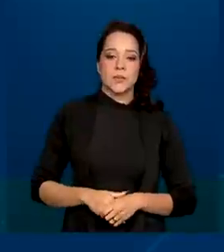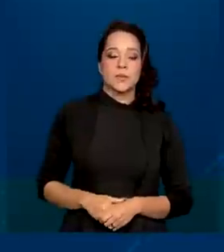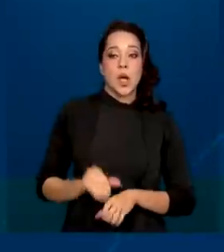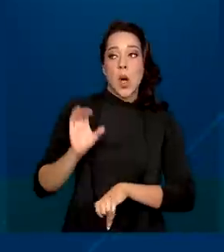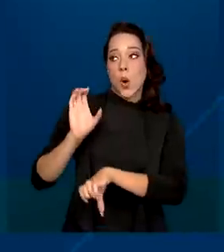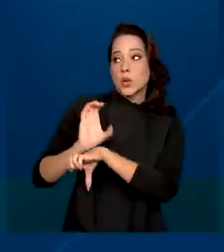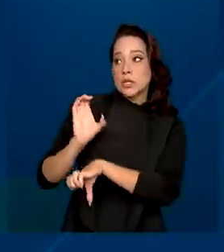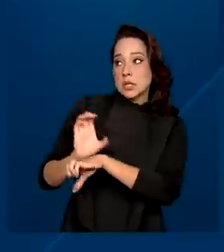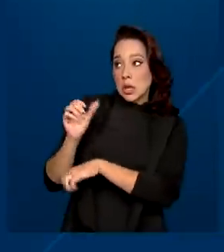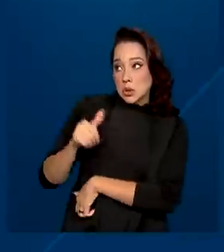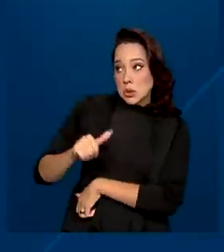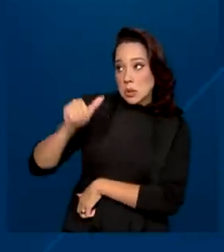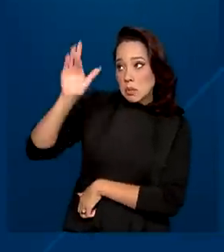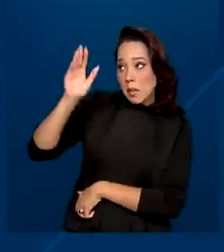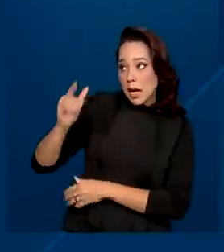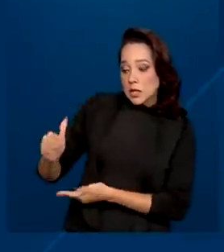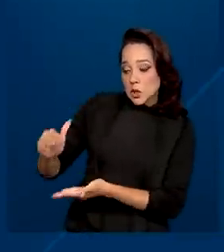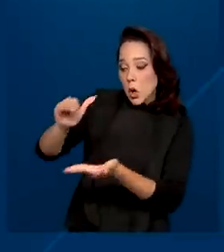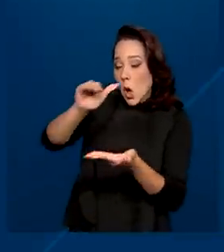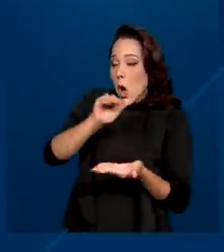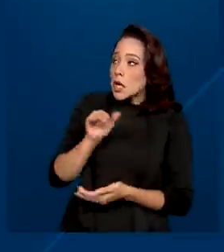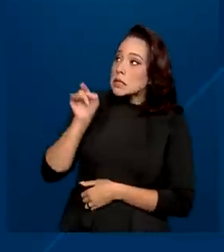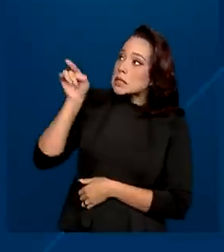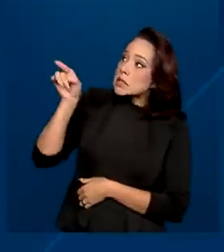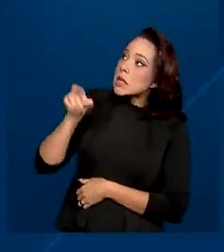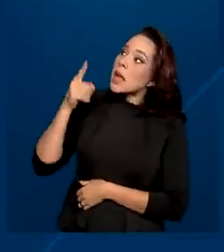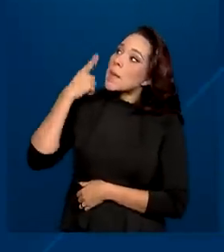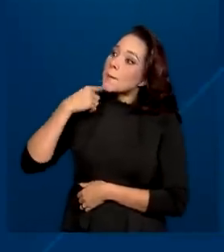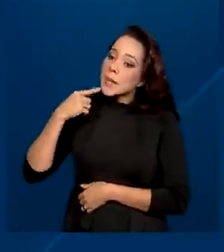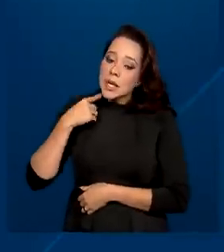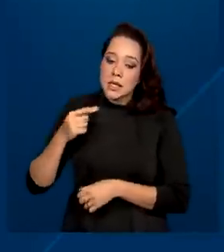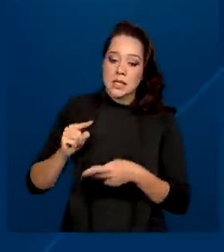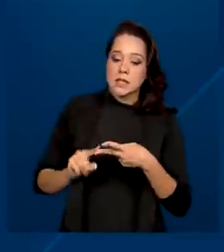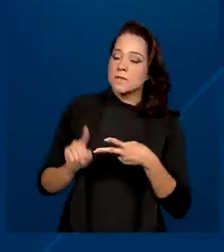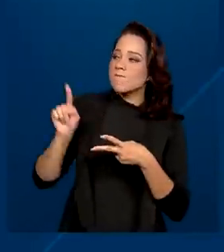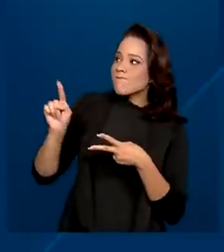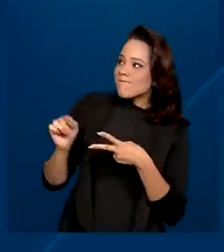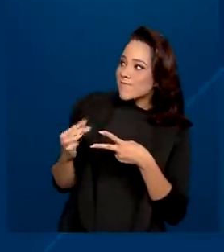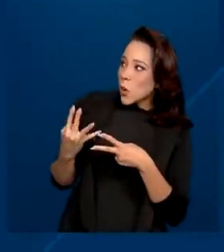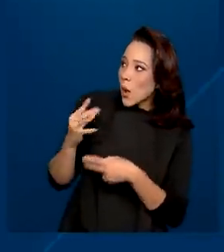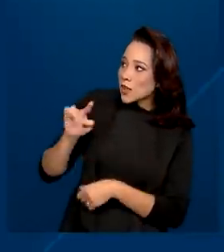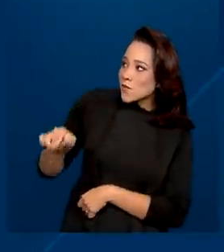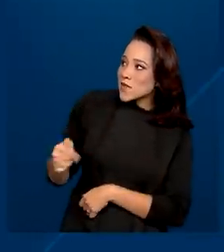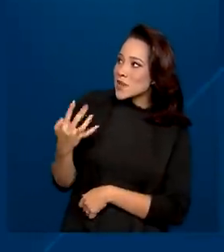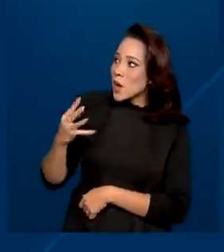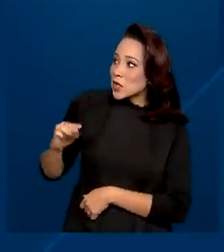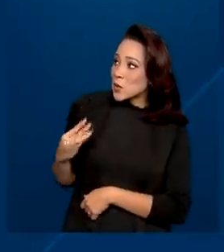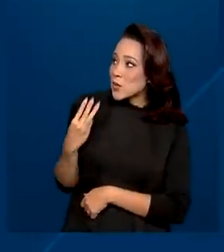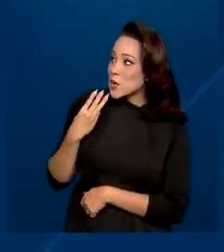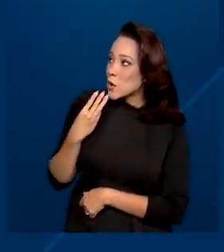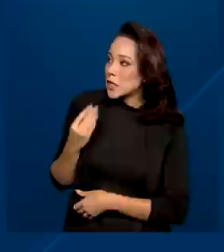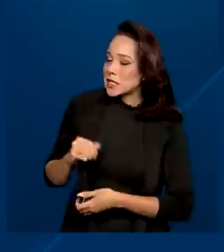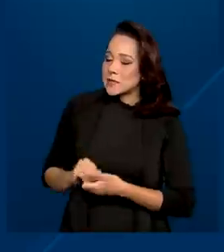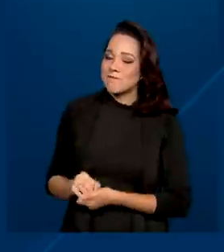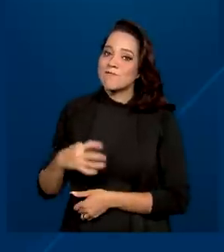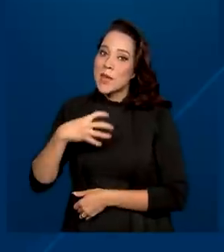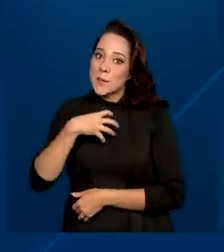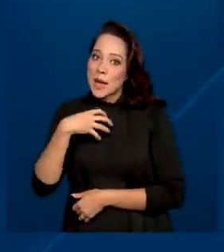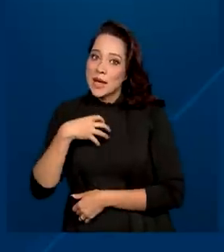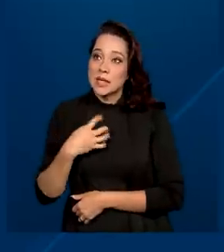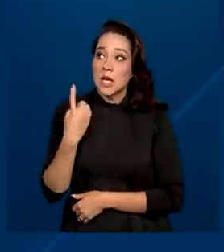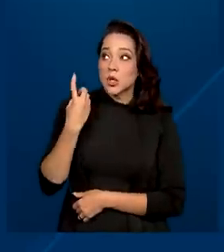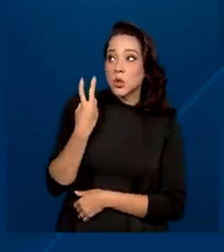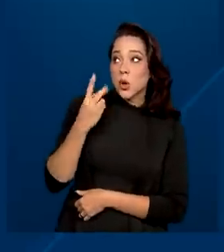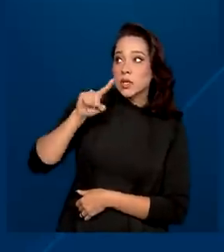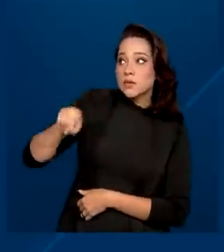estados que mais receberam doses foram Minas Gerais, 4,4 milhões, Bahia, 2